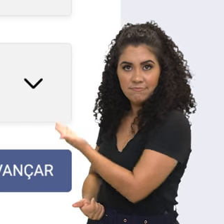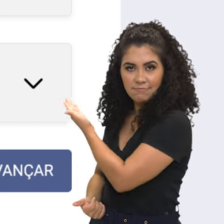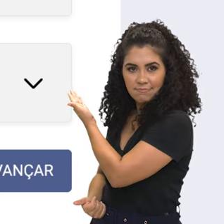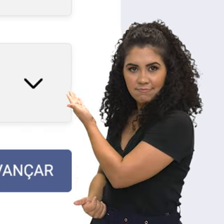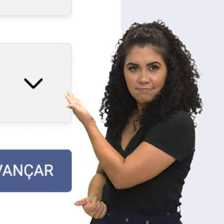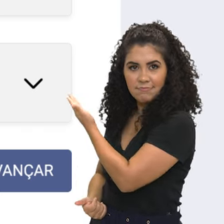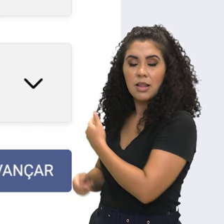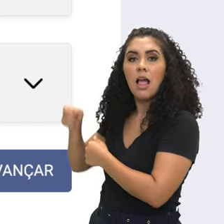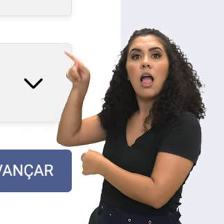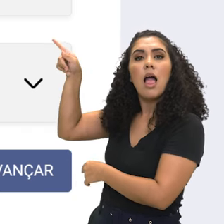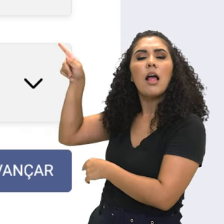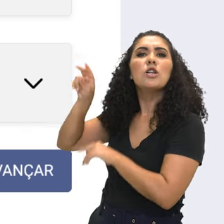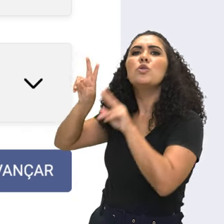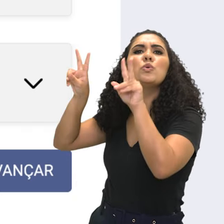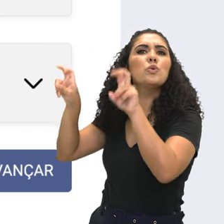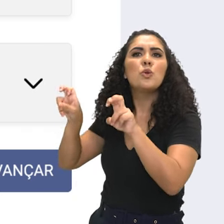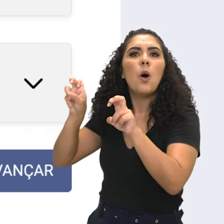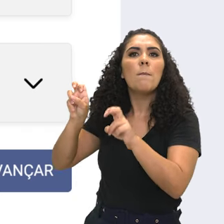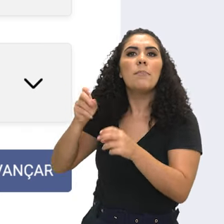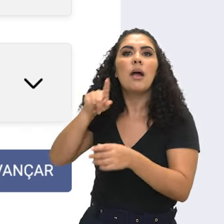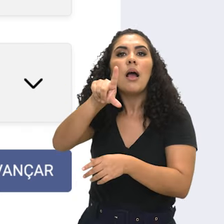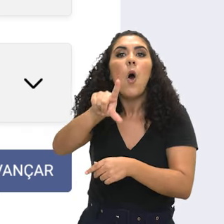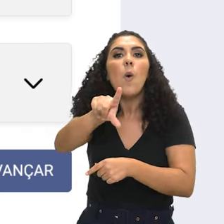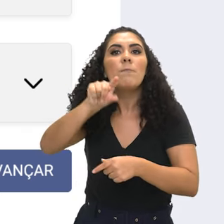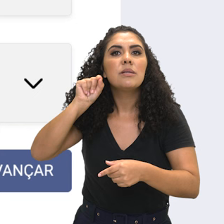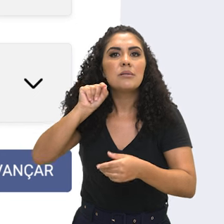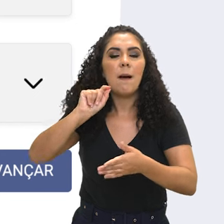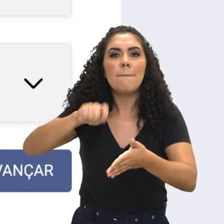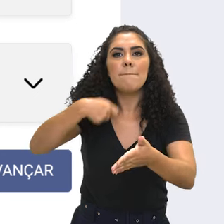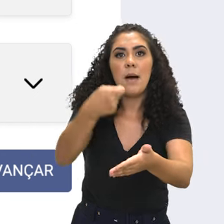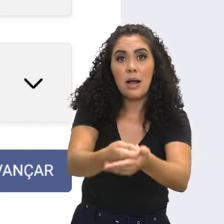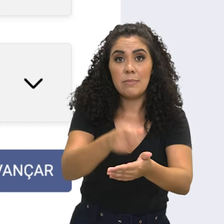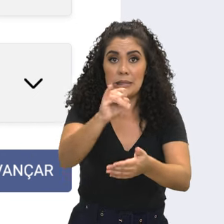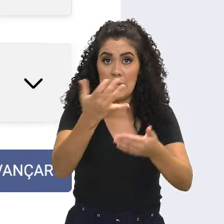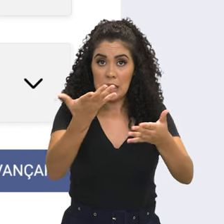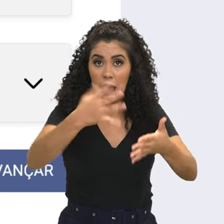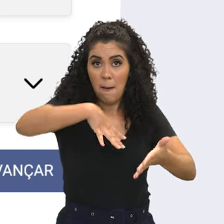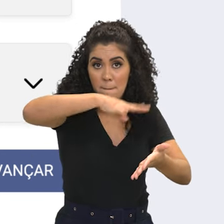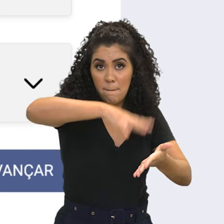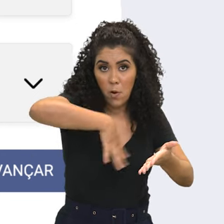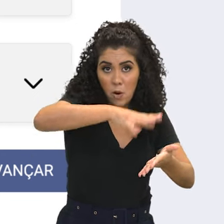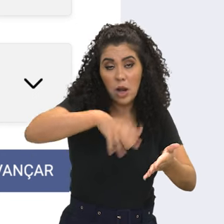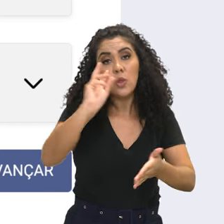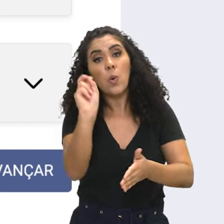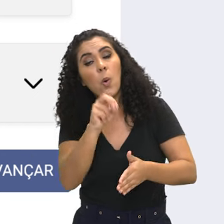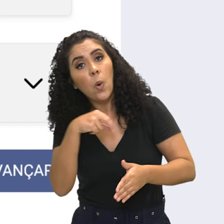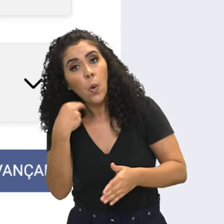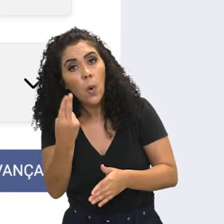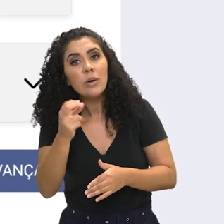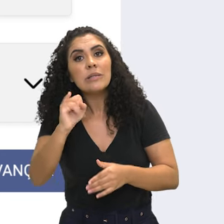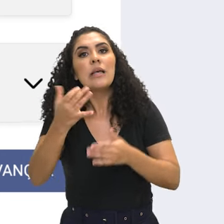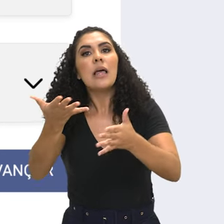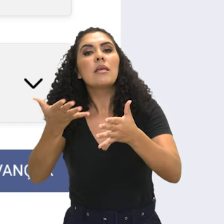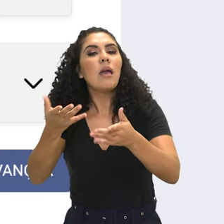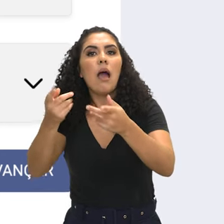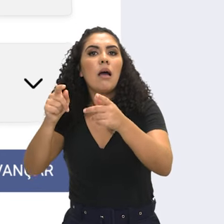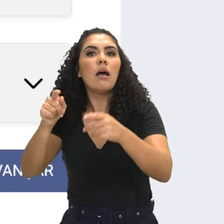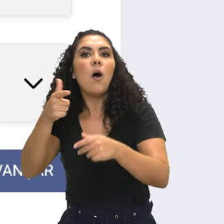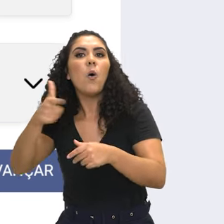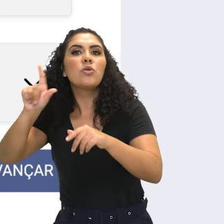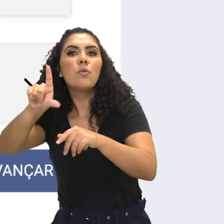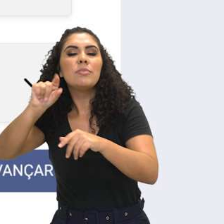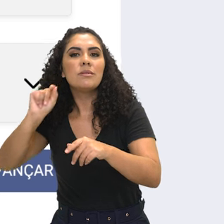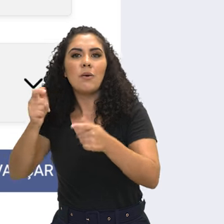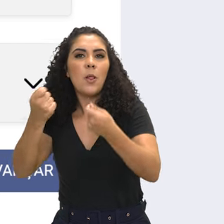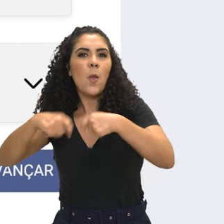e aí eu vou para a área que está referente à minha opção de pagamento. Se eu vou querer fazer um boleto ou se eu vou fazer uma requisição de